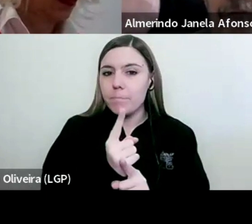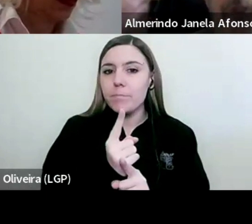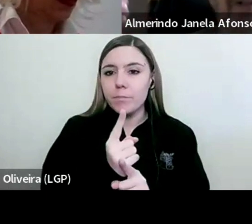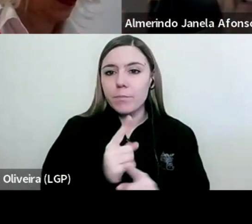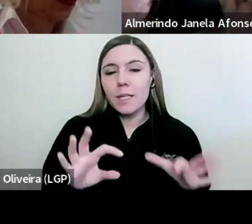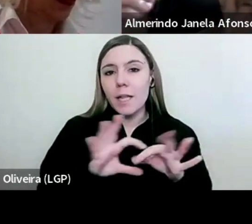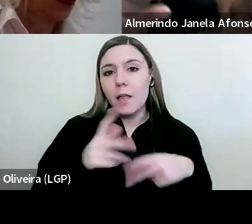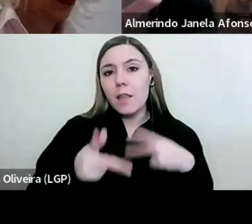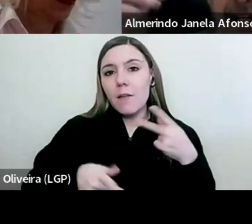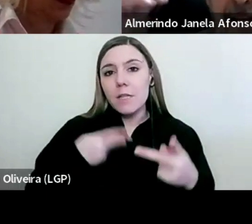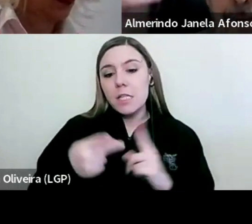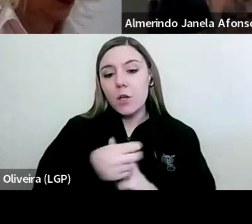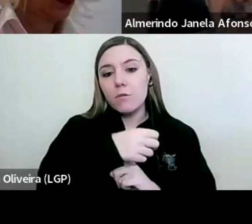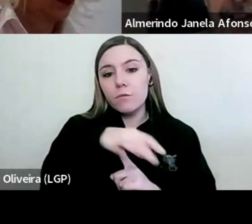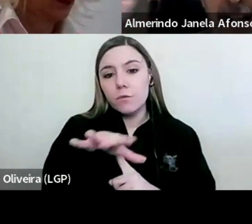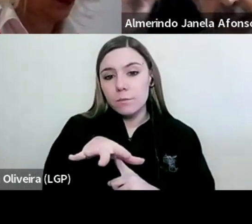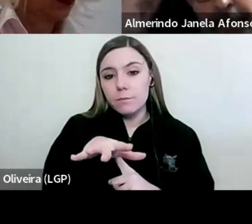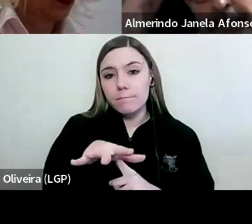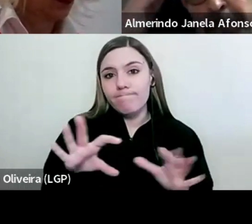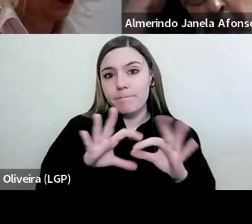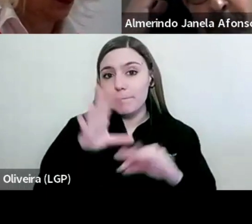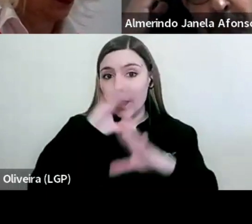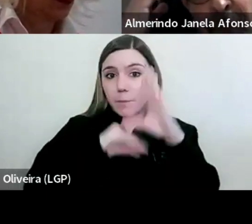avaliação formativa para aprendizagem.